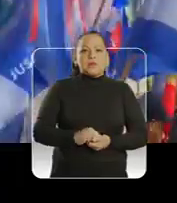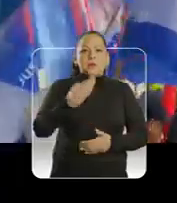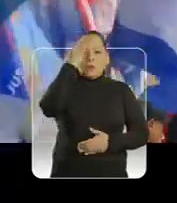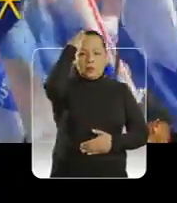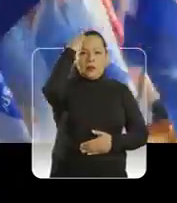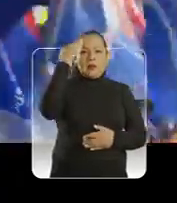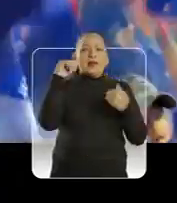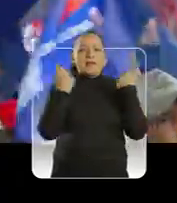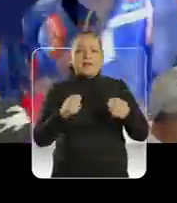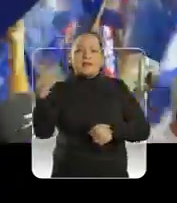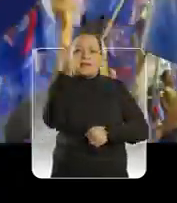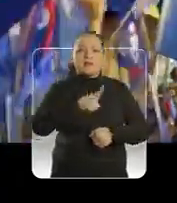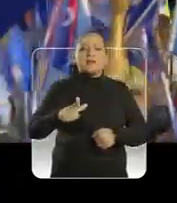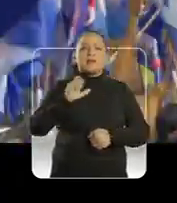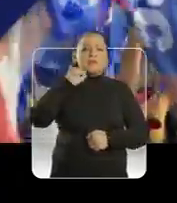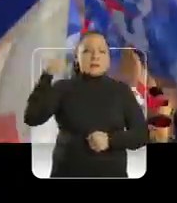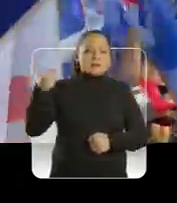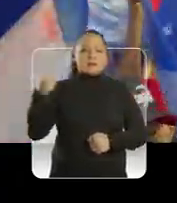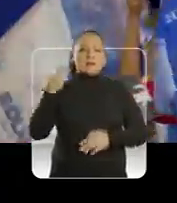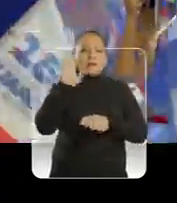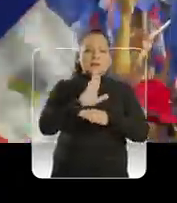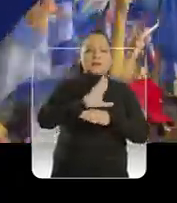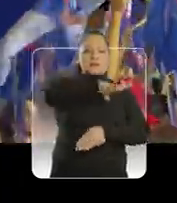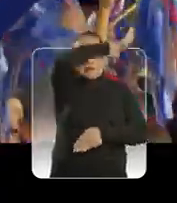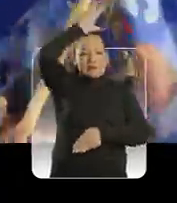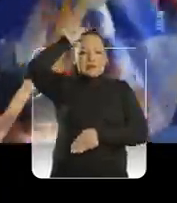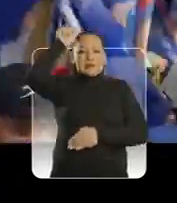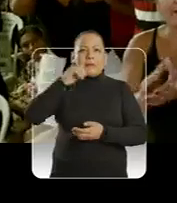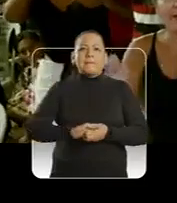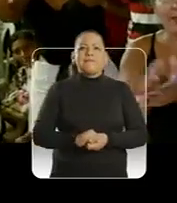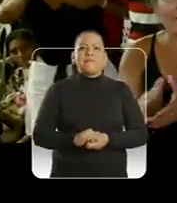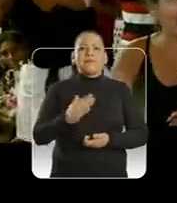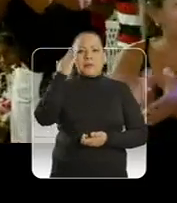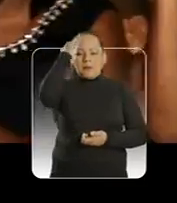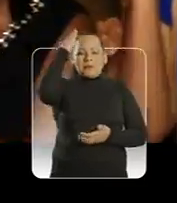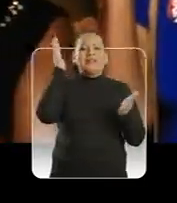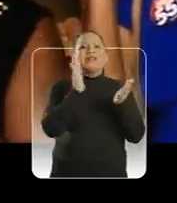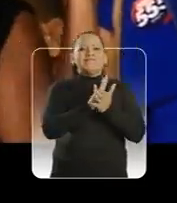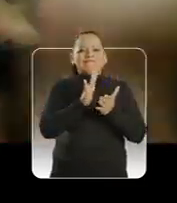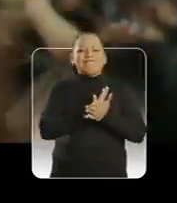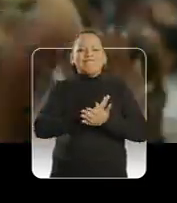Amado, você precisa continuar no Senado para ajudar o nosso povo. Amado,